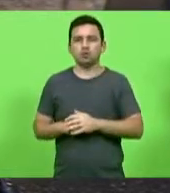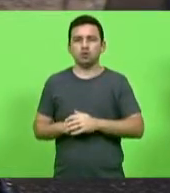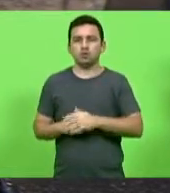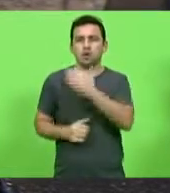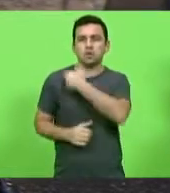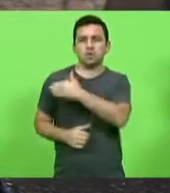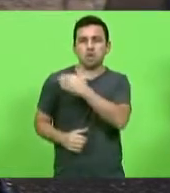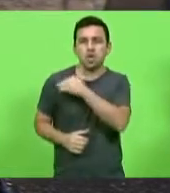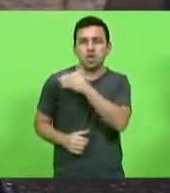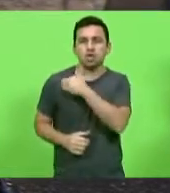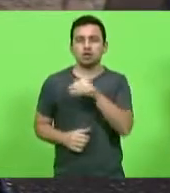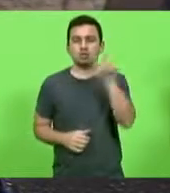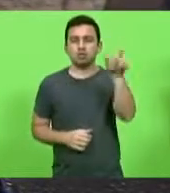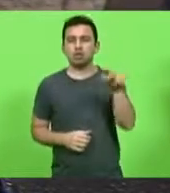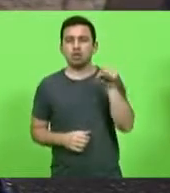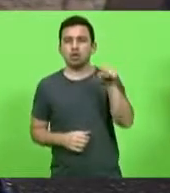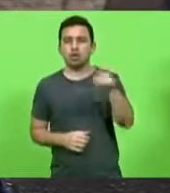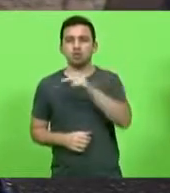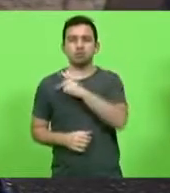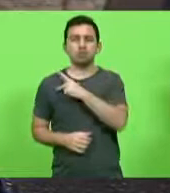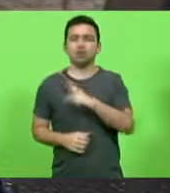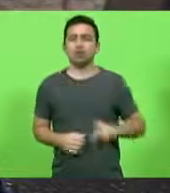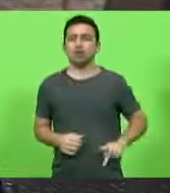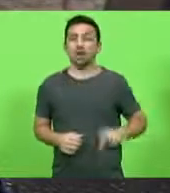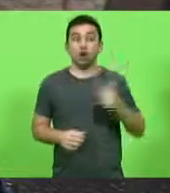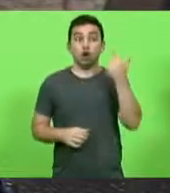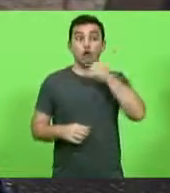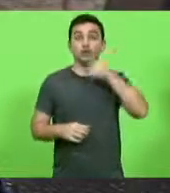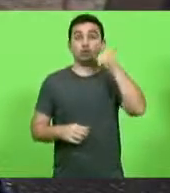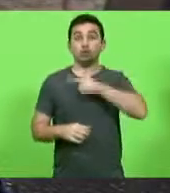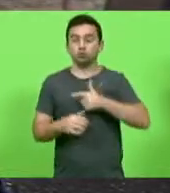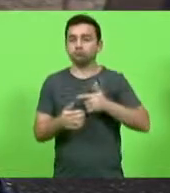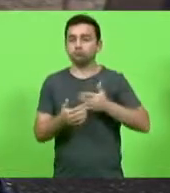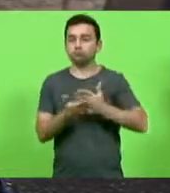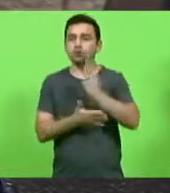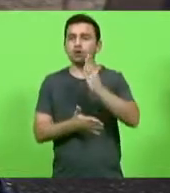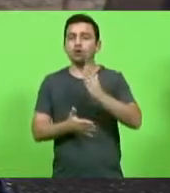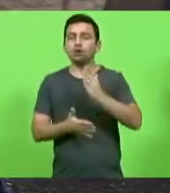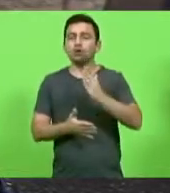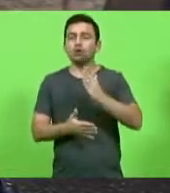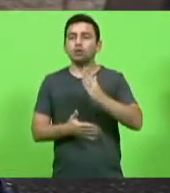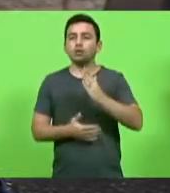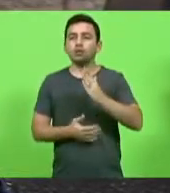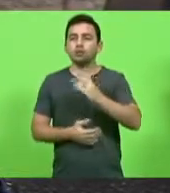homofóbico. Aí se elegeu, o cara que era,